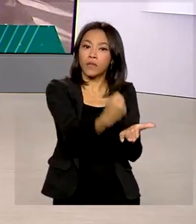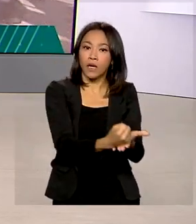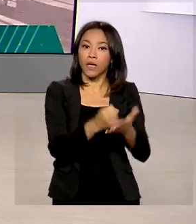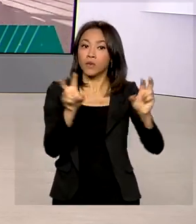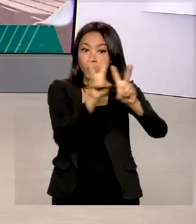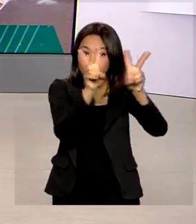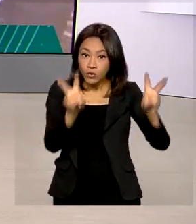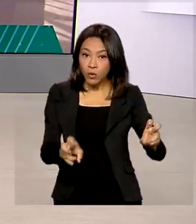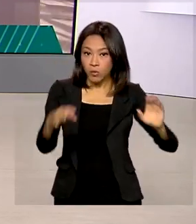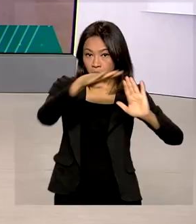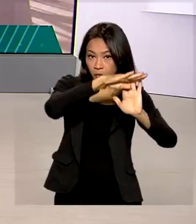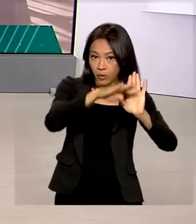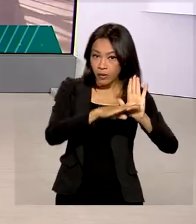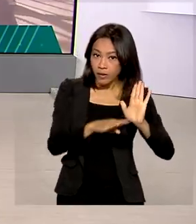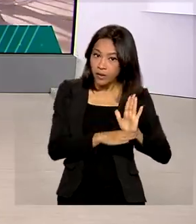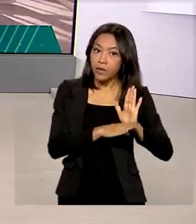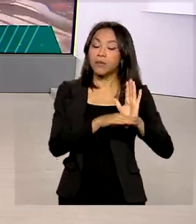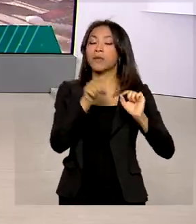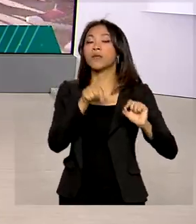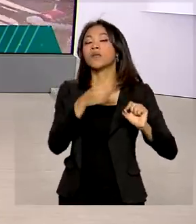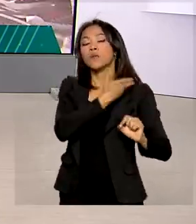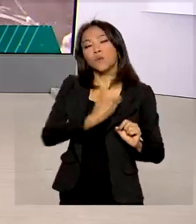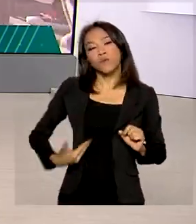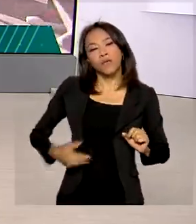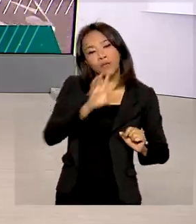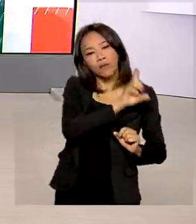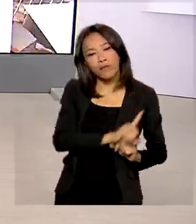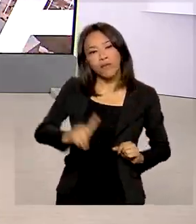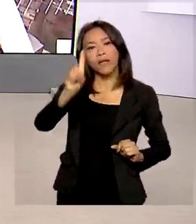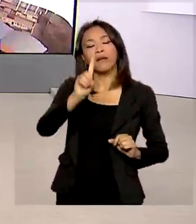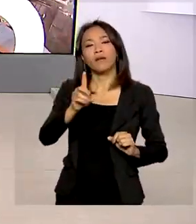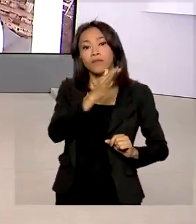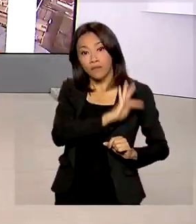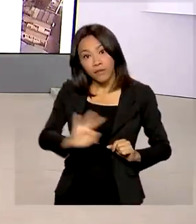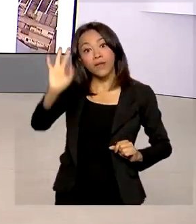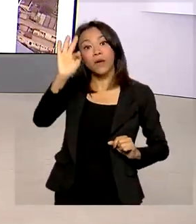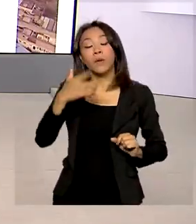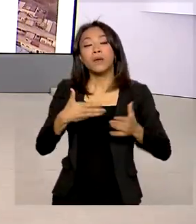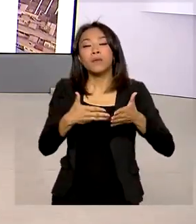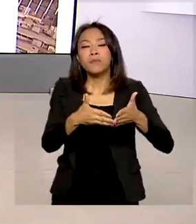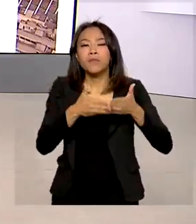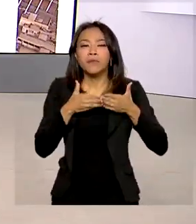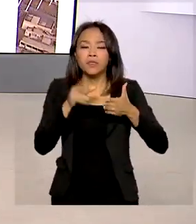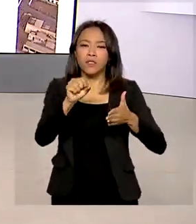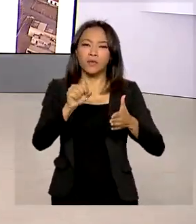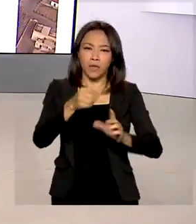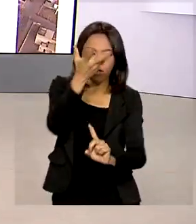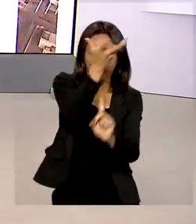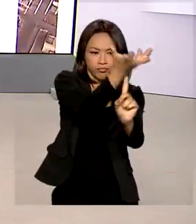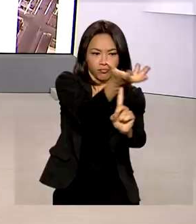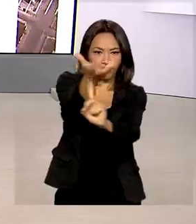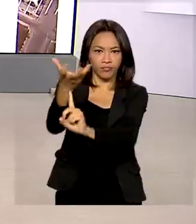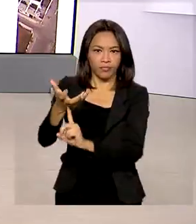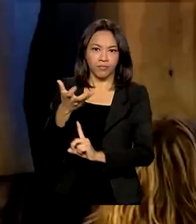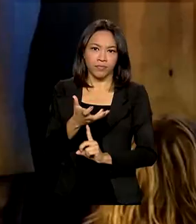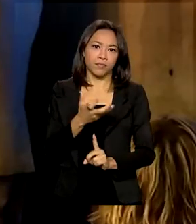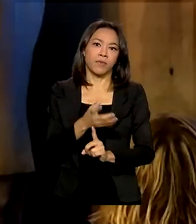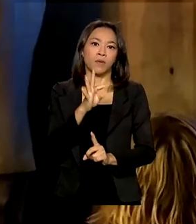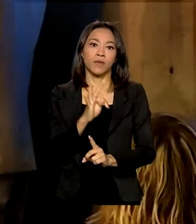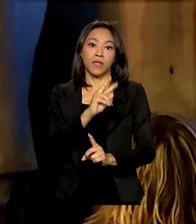Digitaliza Brasil do Governo Federal, permitindo investimentos para tornar o sinal de TV nessas cidades digital.